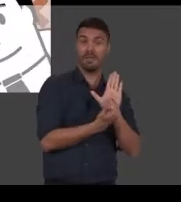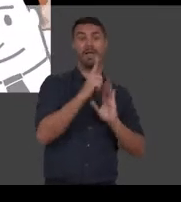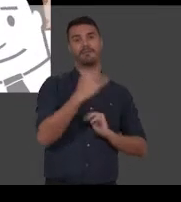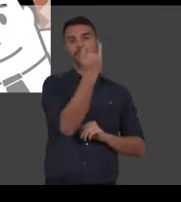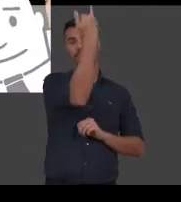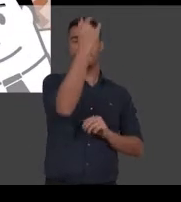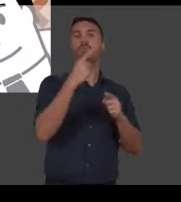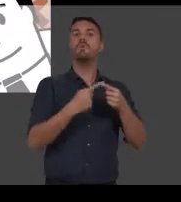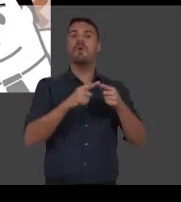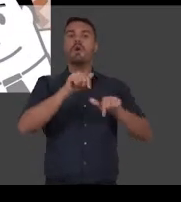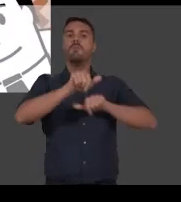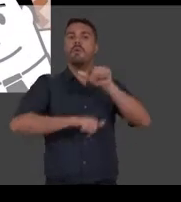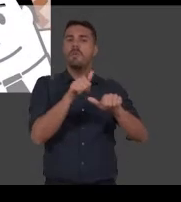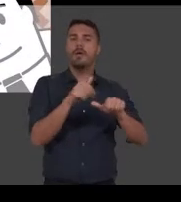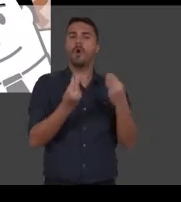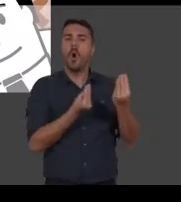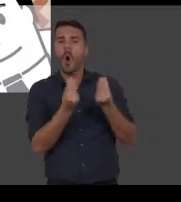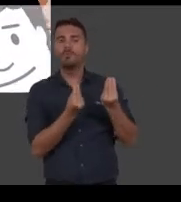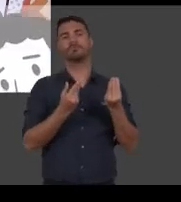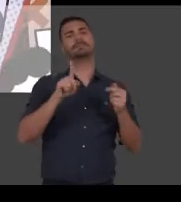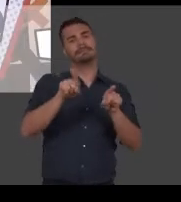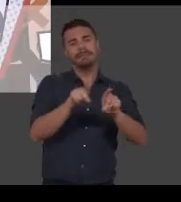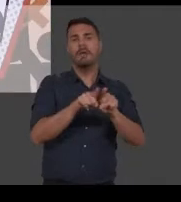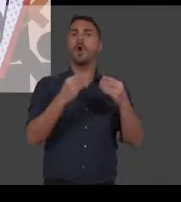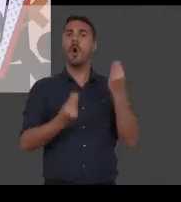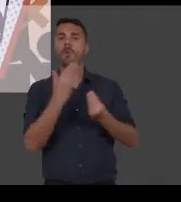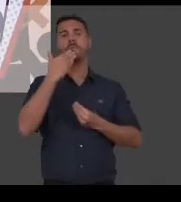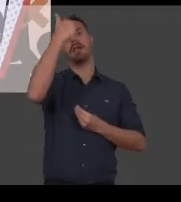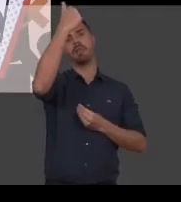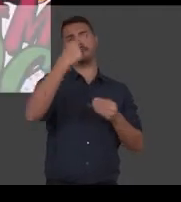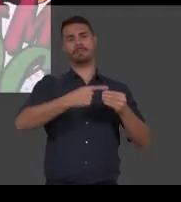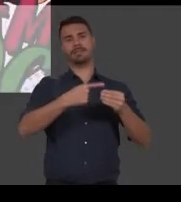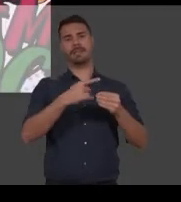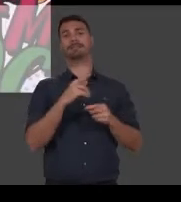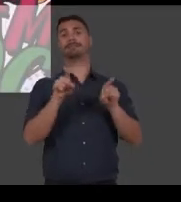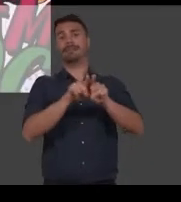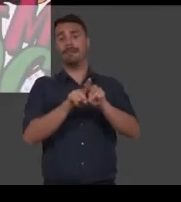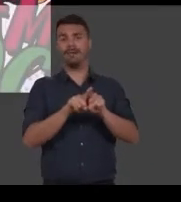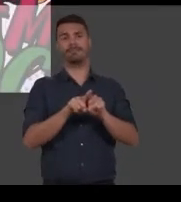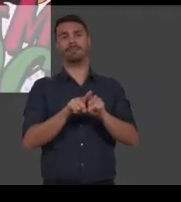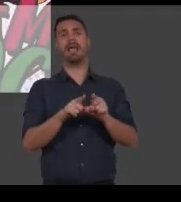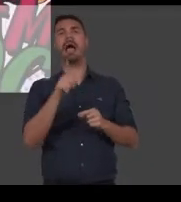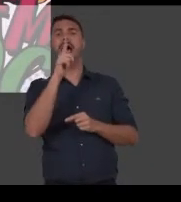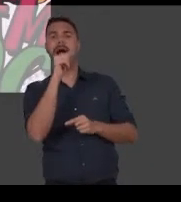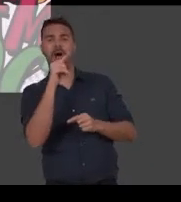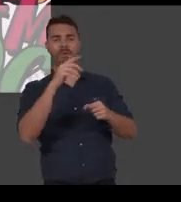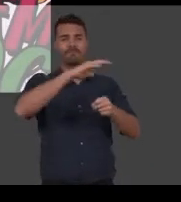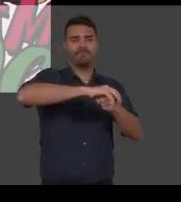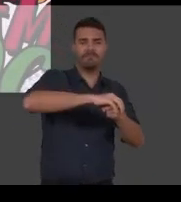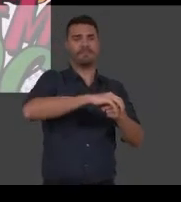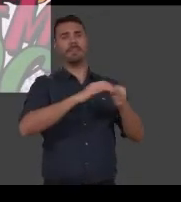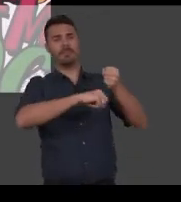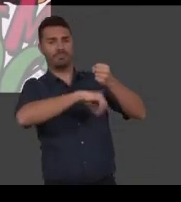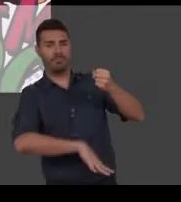É ele quem vai orientar as mudanças que precisam ser feitas para atender as demandas da cidade, como a expansão das redes de água e esgoto,